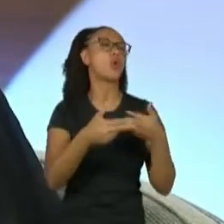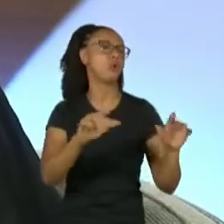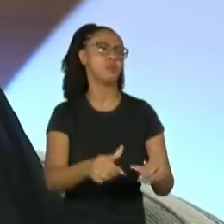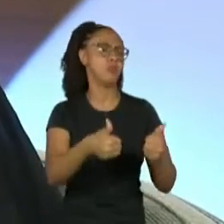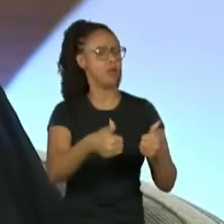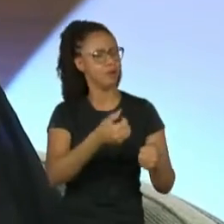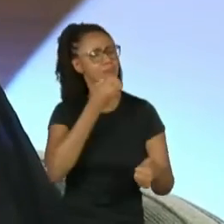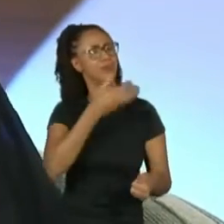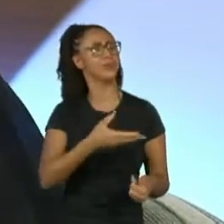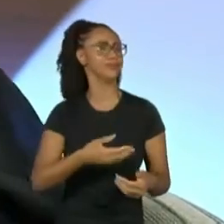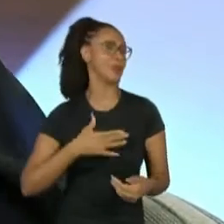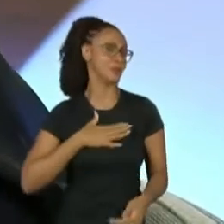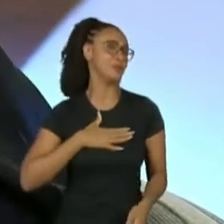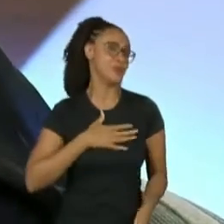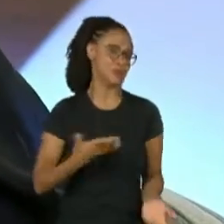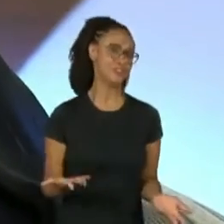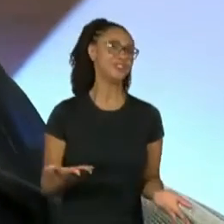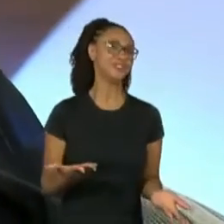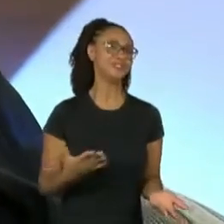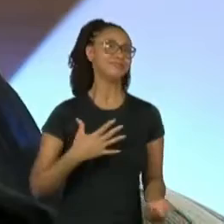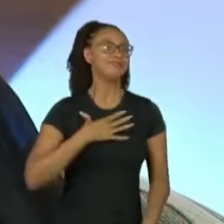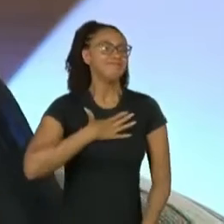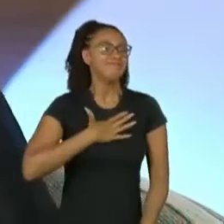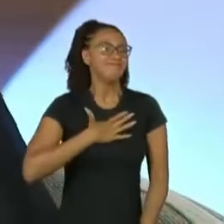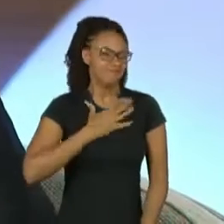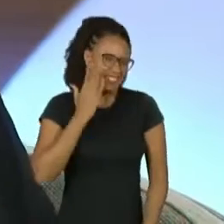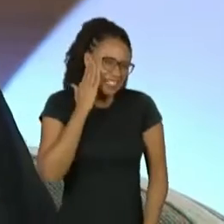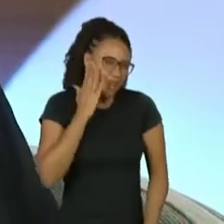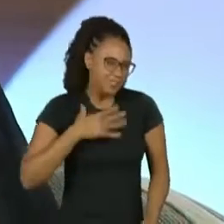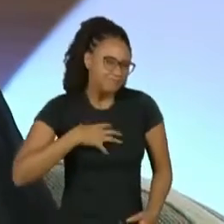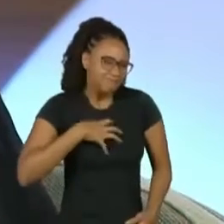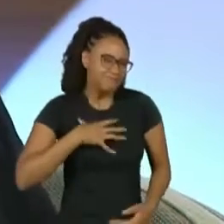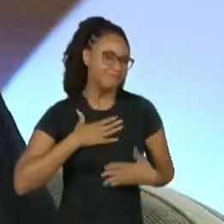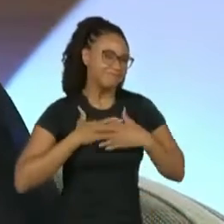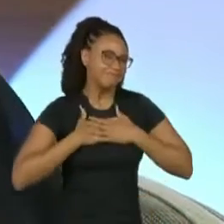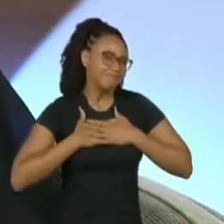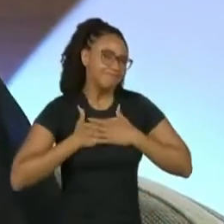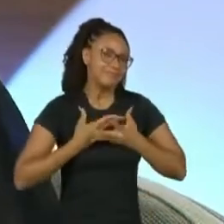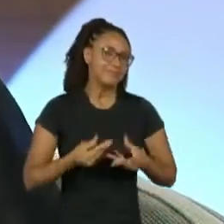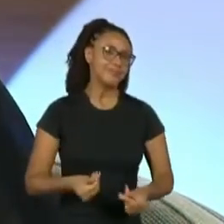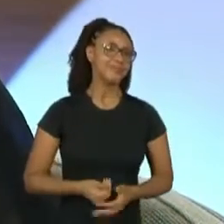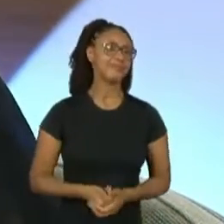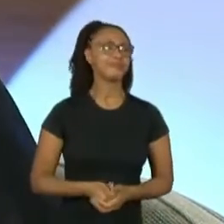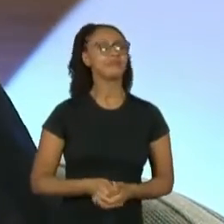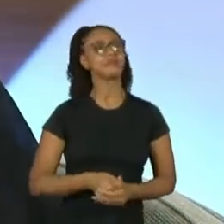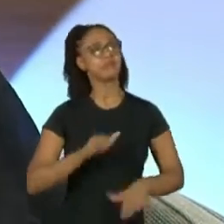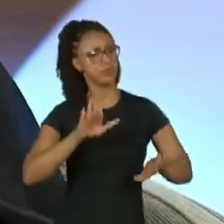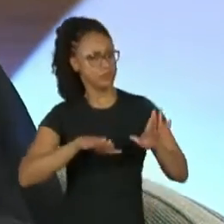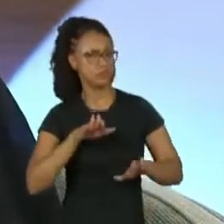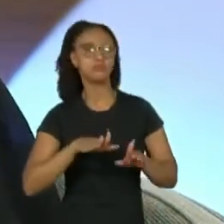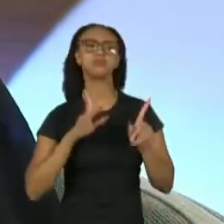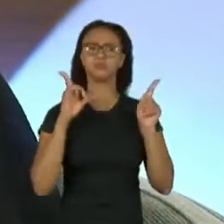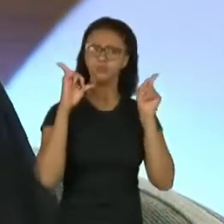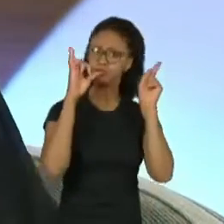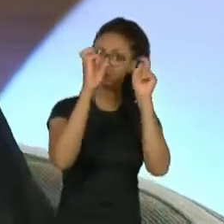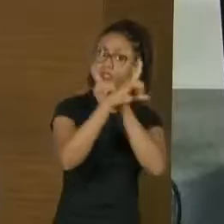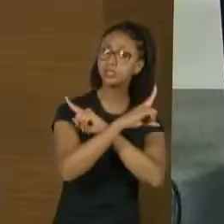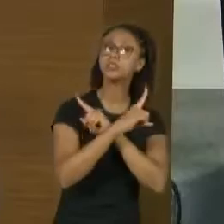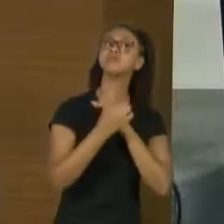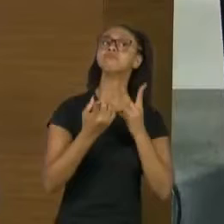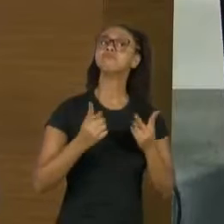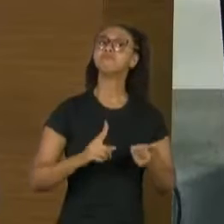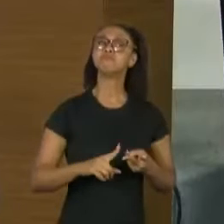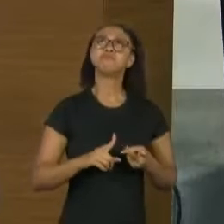melhor. Sim. É uma coisa, sabe? Te dá uma... Mesmo que seja difícil, mesmo que...